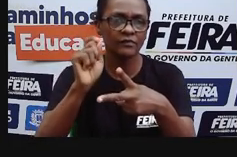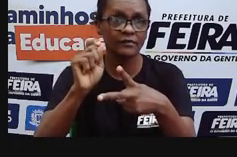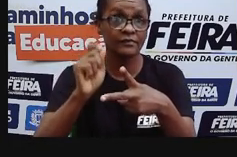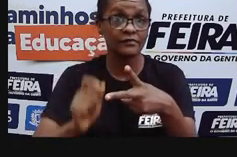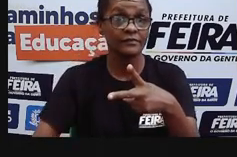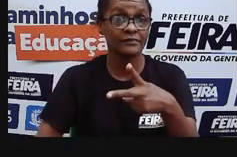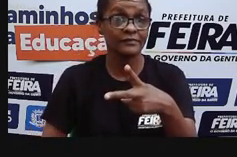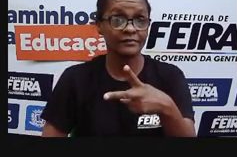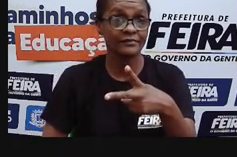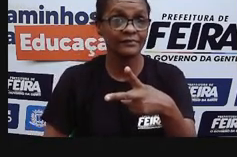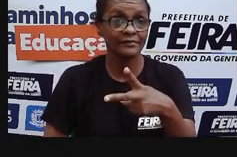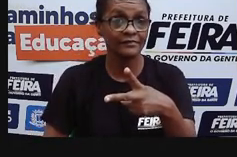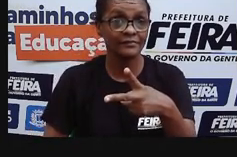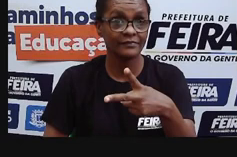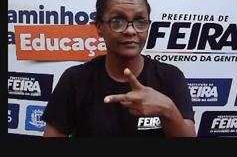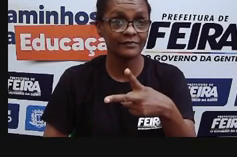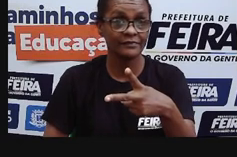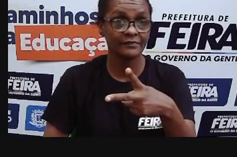Ela diz o seguinte,